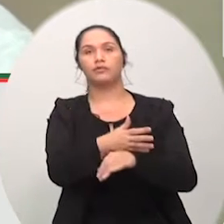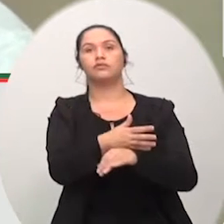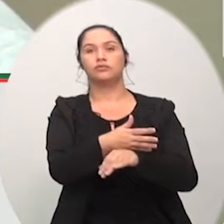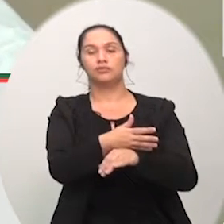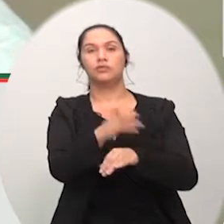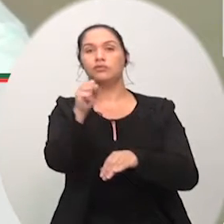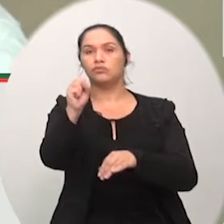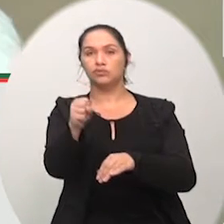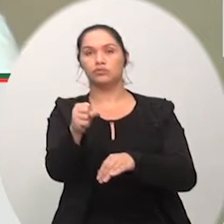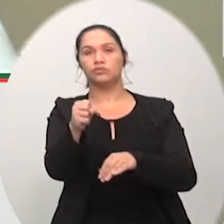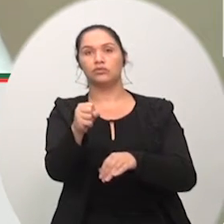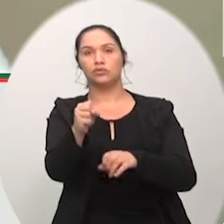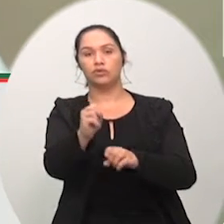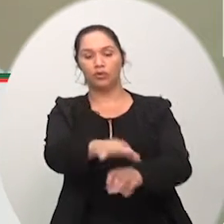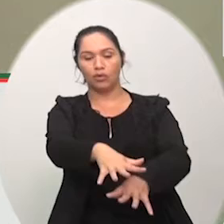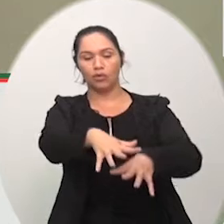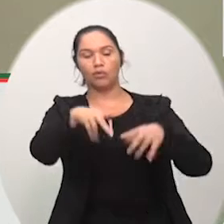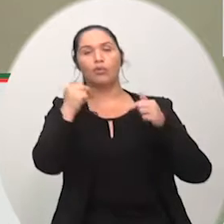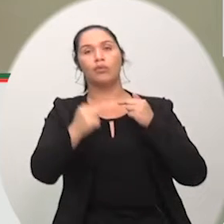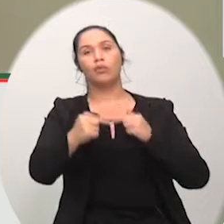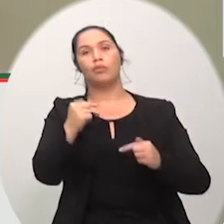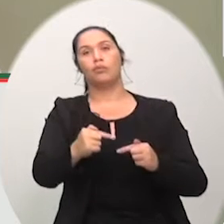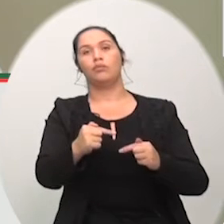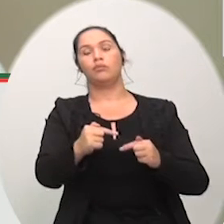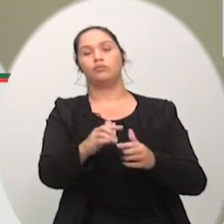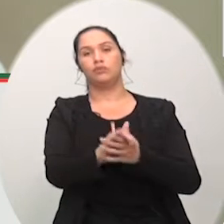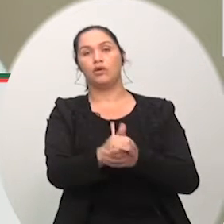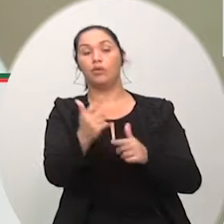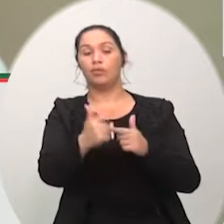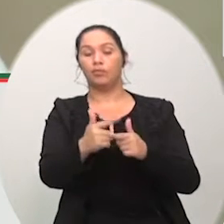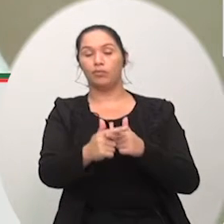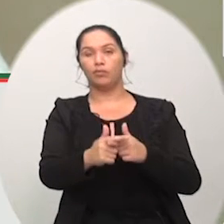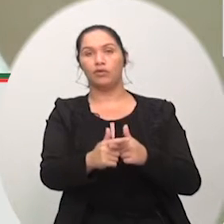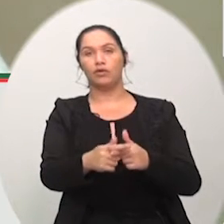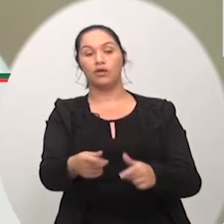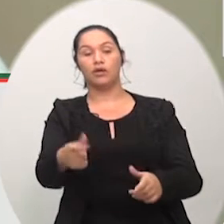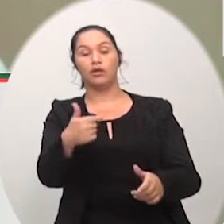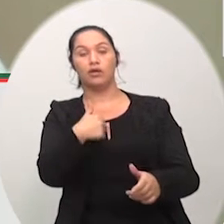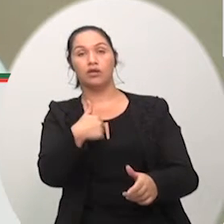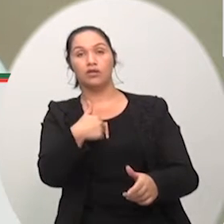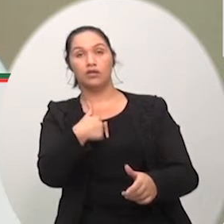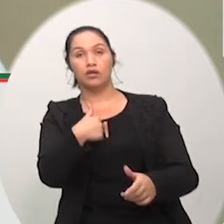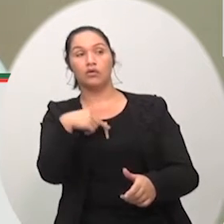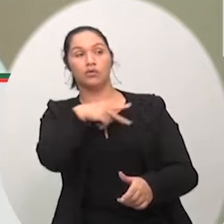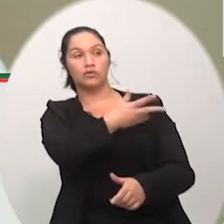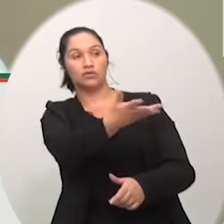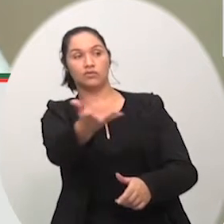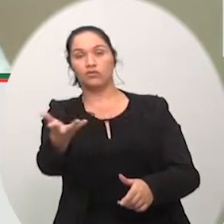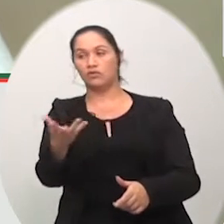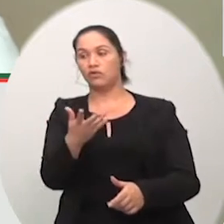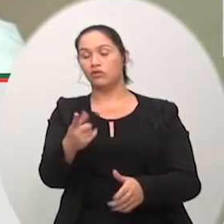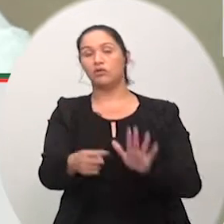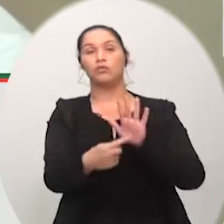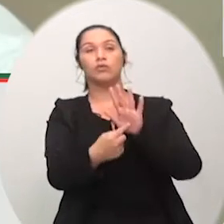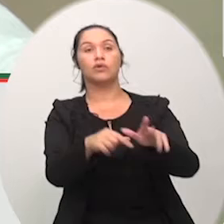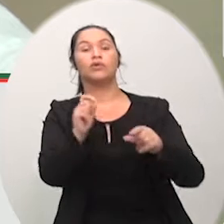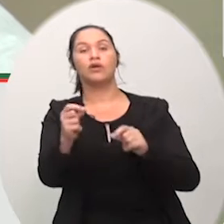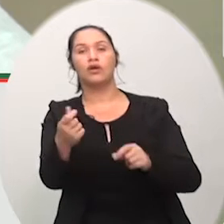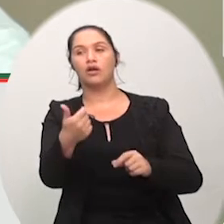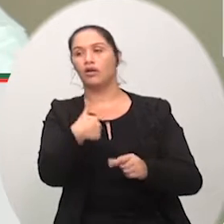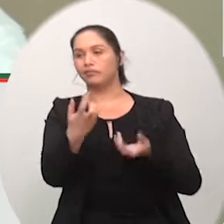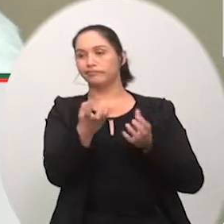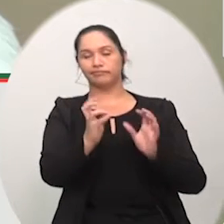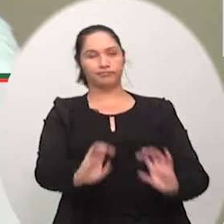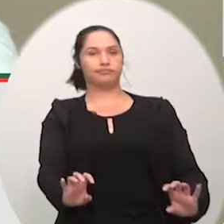e nós ir lá e ser contrário a colocação desses pedágios porque nós não podemos mexer com o bolso das pessoas que tanto